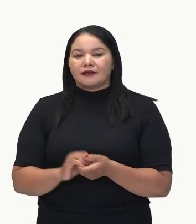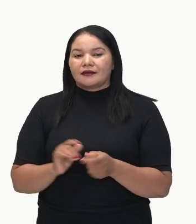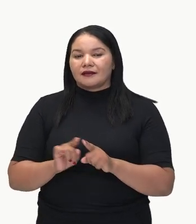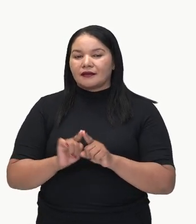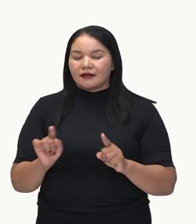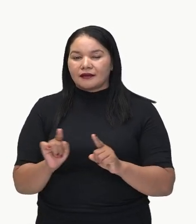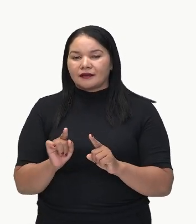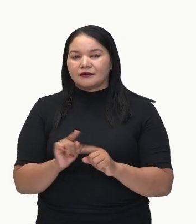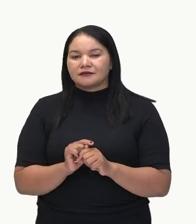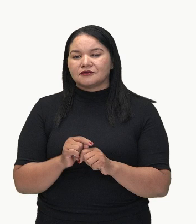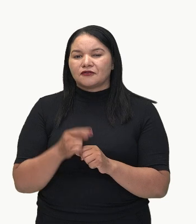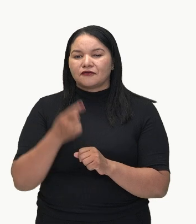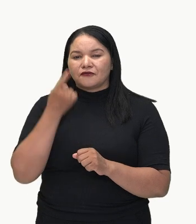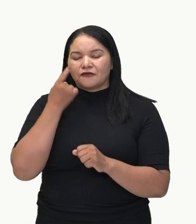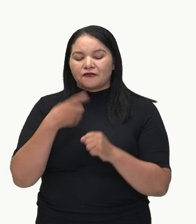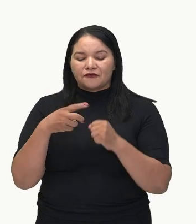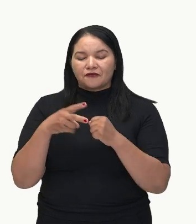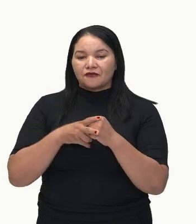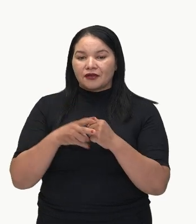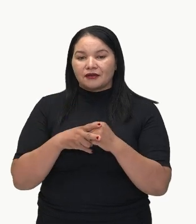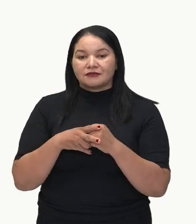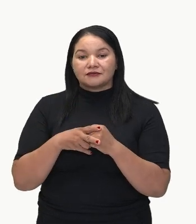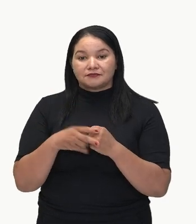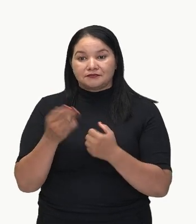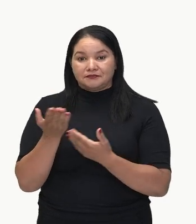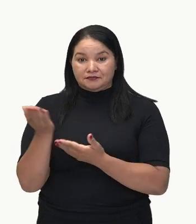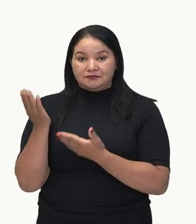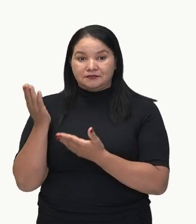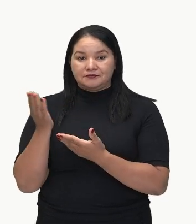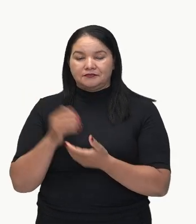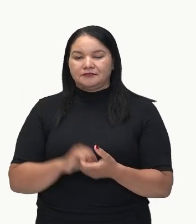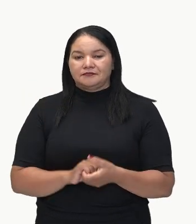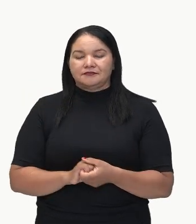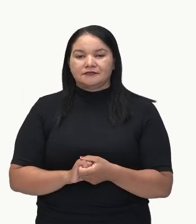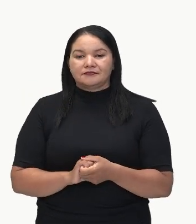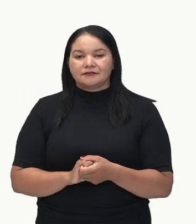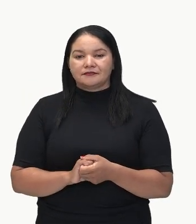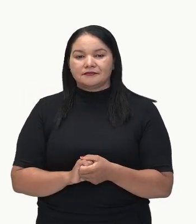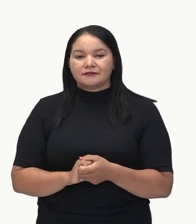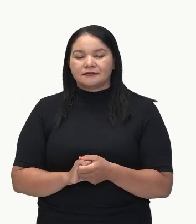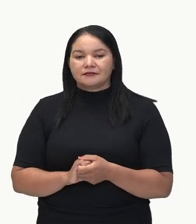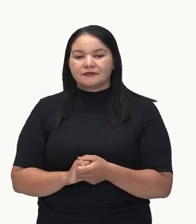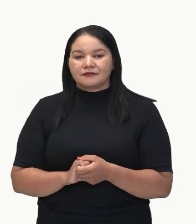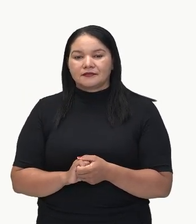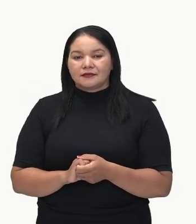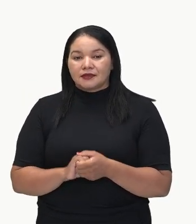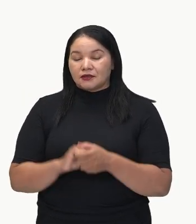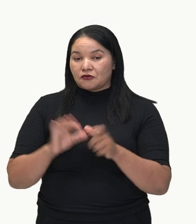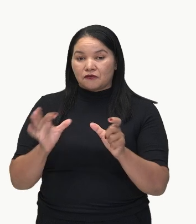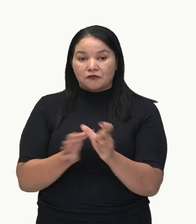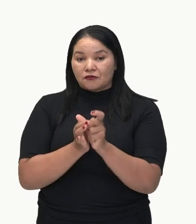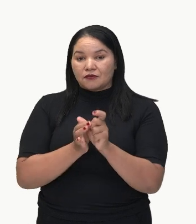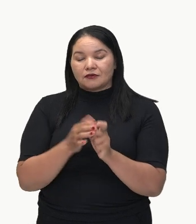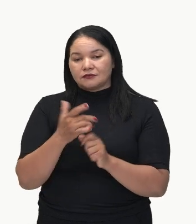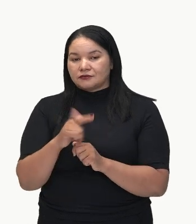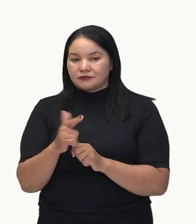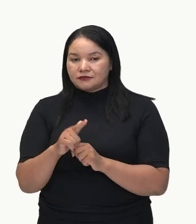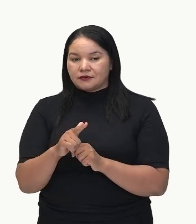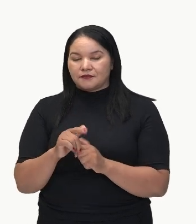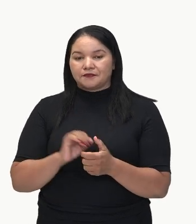verbo? Está aqui. Muito bem. Da oração. Não tem síndeto. É assindética.